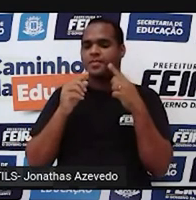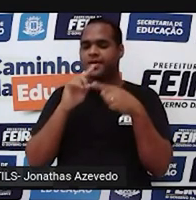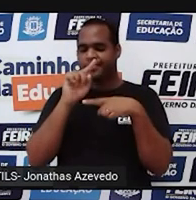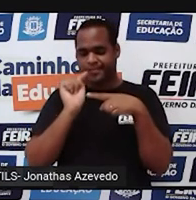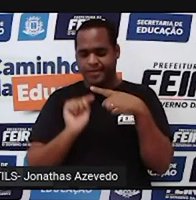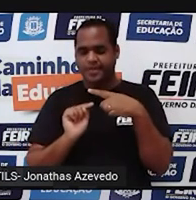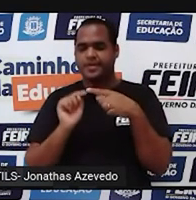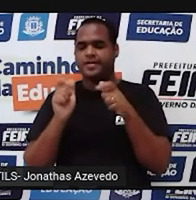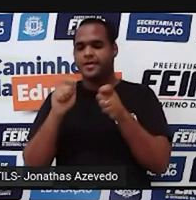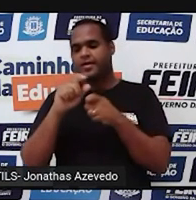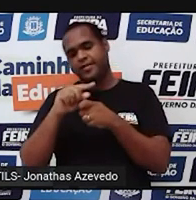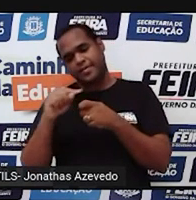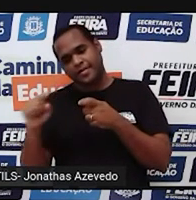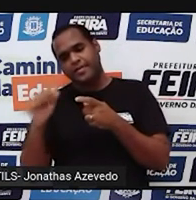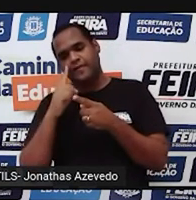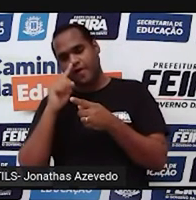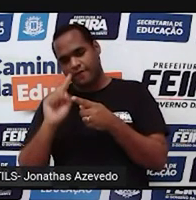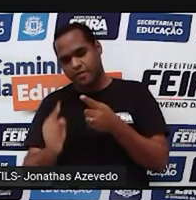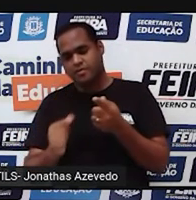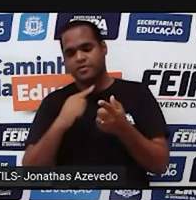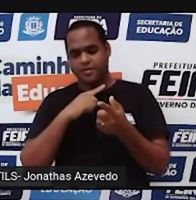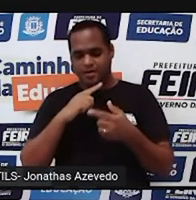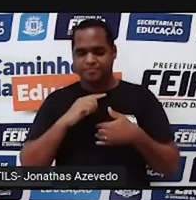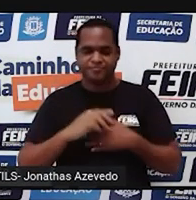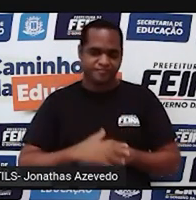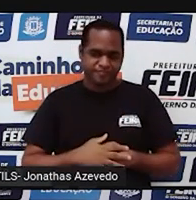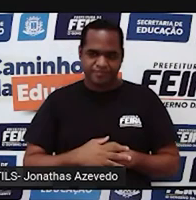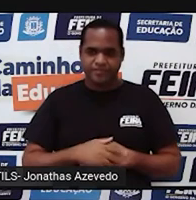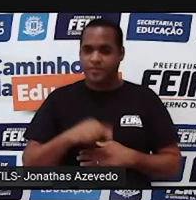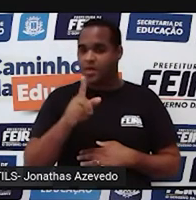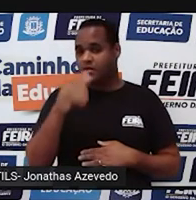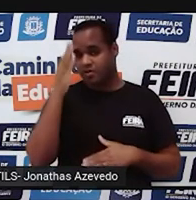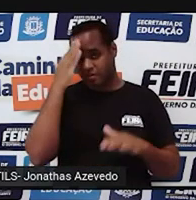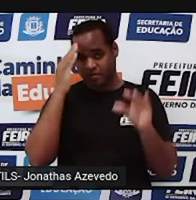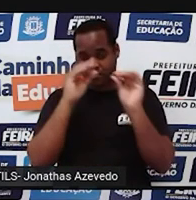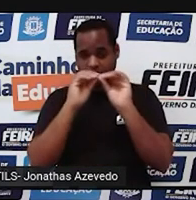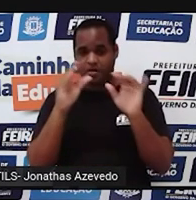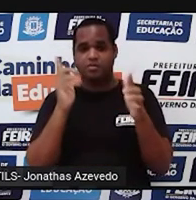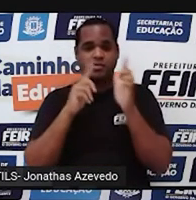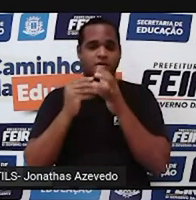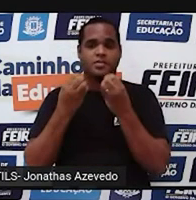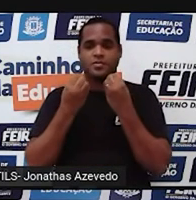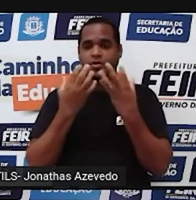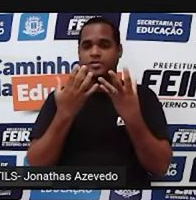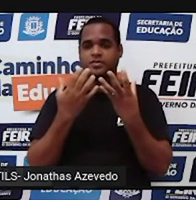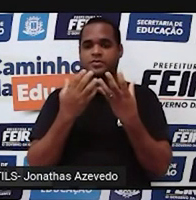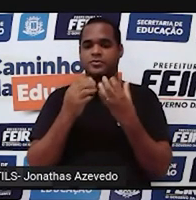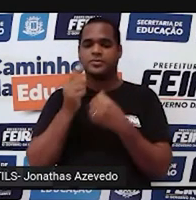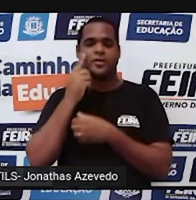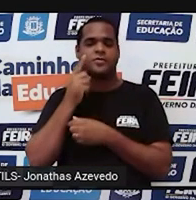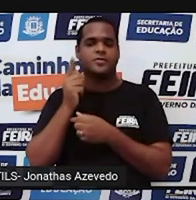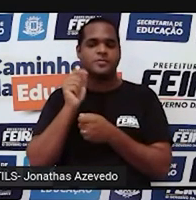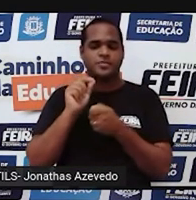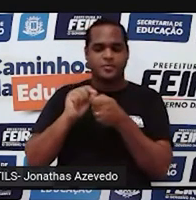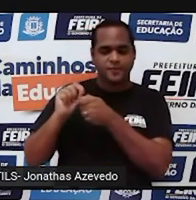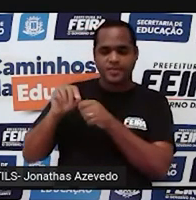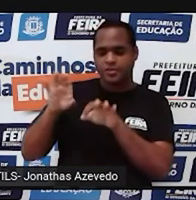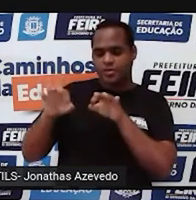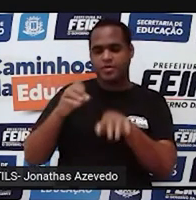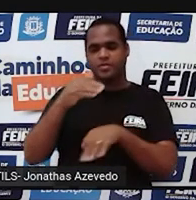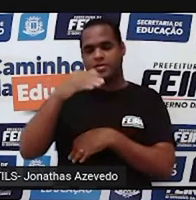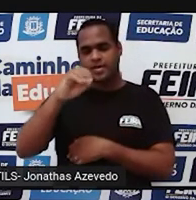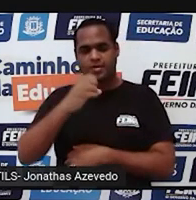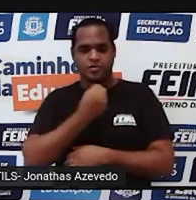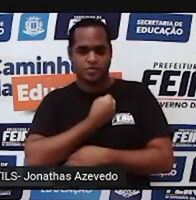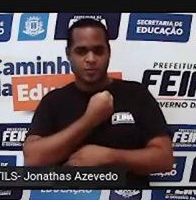que é na forma de número com vírgula. Então, a gente vai entender aqui, olha só, o que eu vou fazer com o número 10 serve